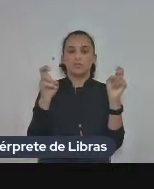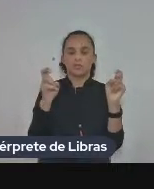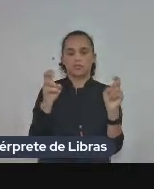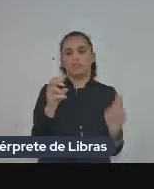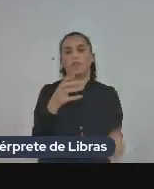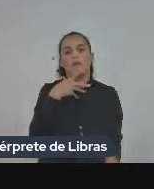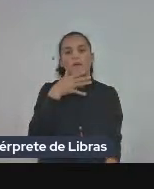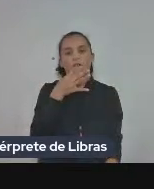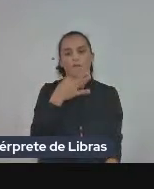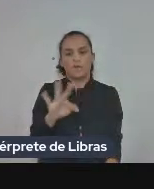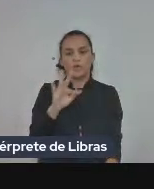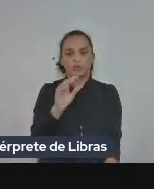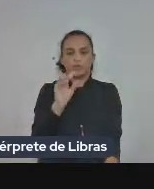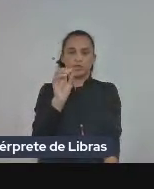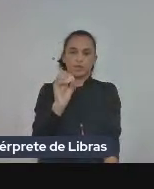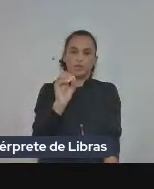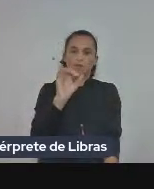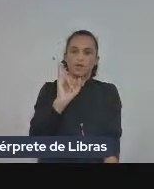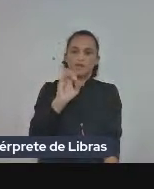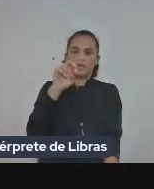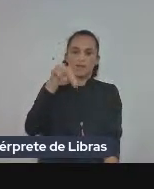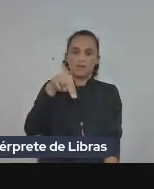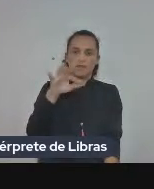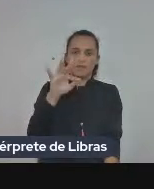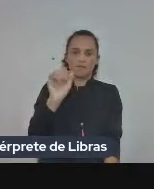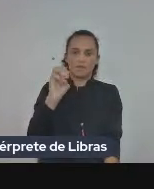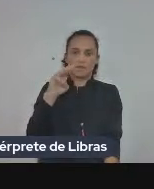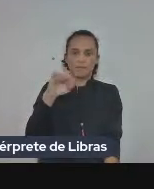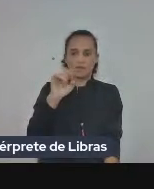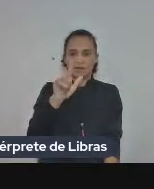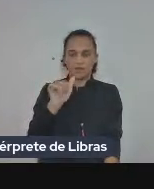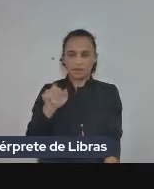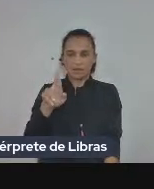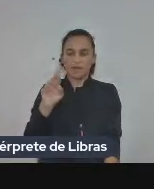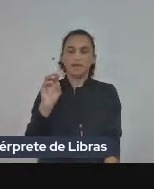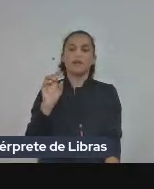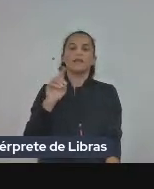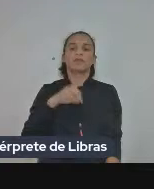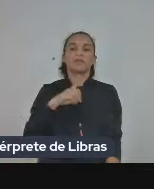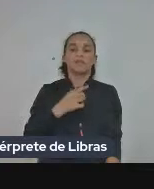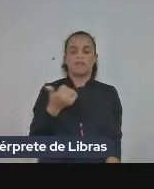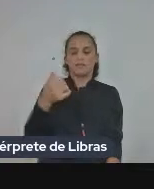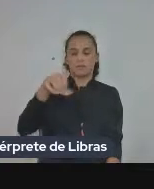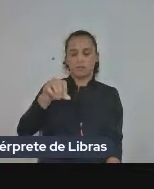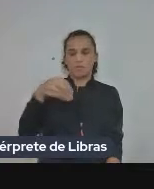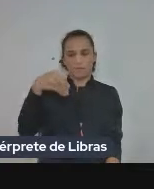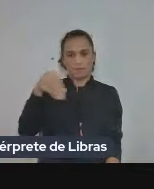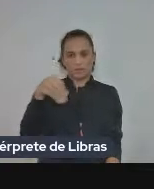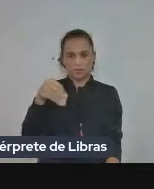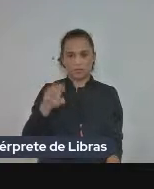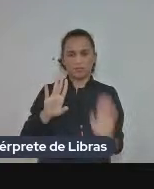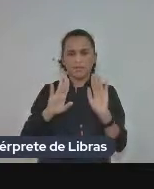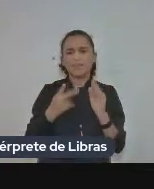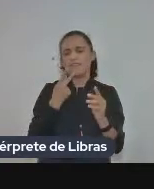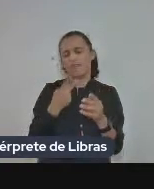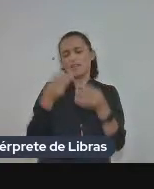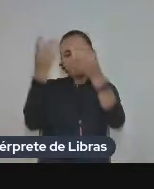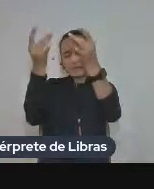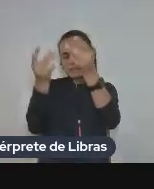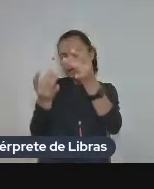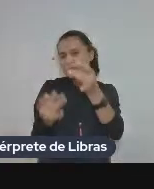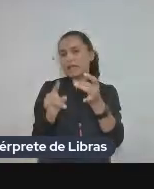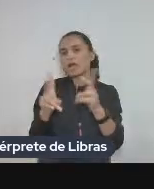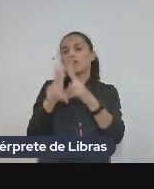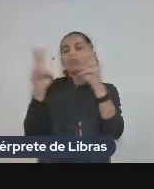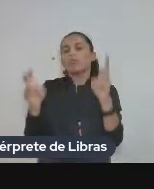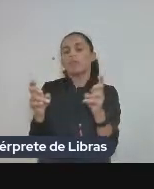Infamiliar que é o título do livro com 19 páginas que trata sobre o livro sobre a tradução